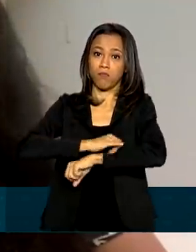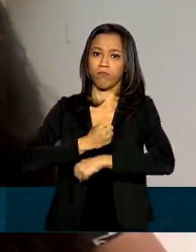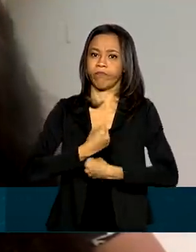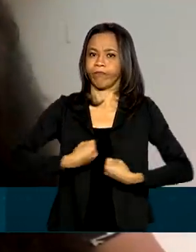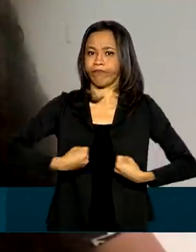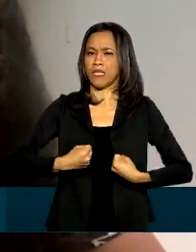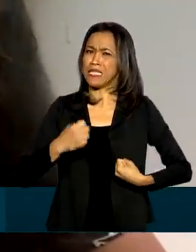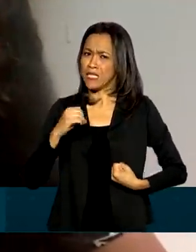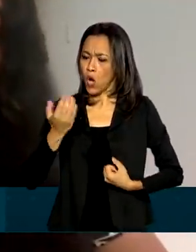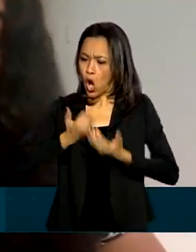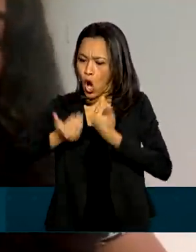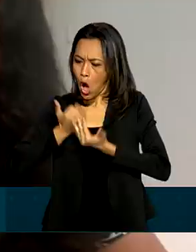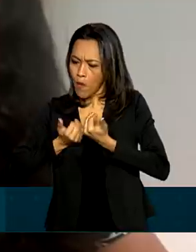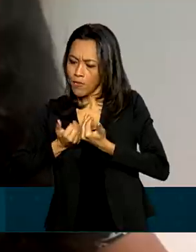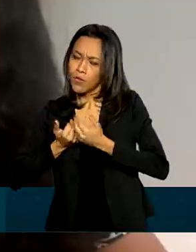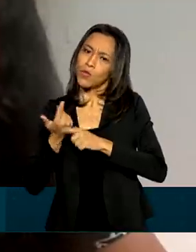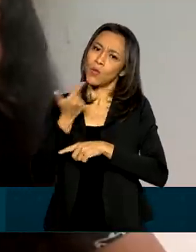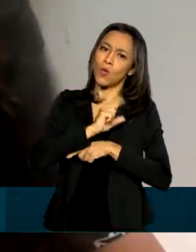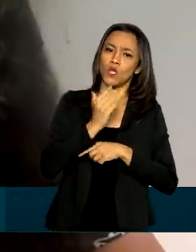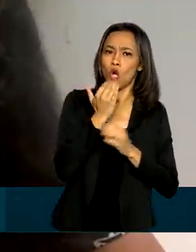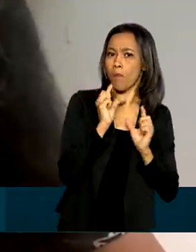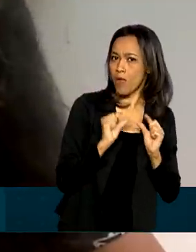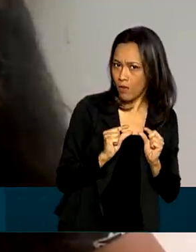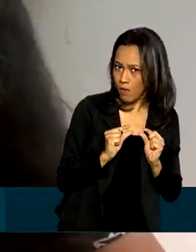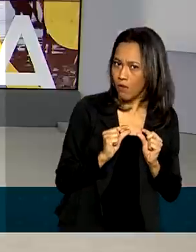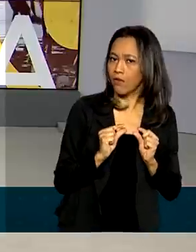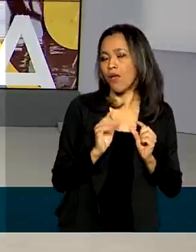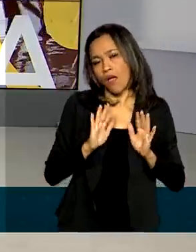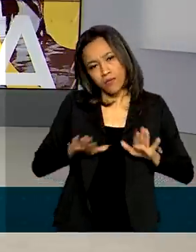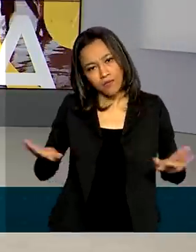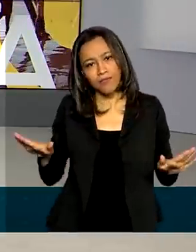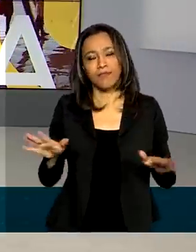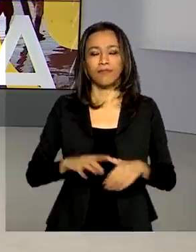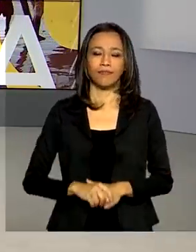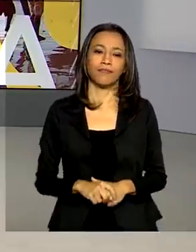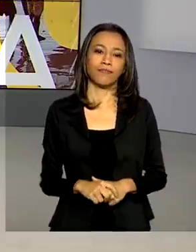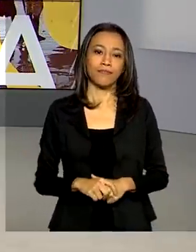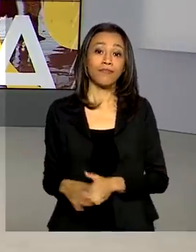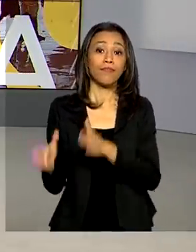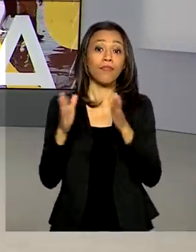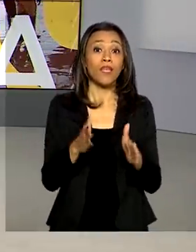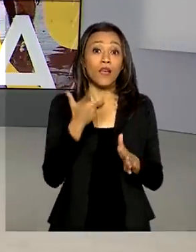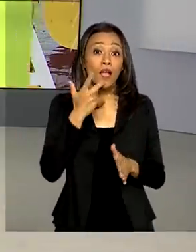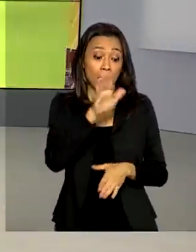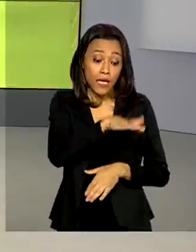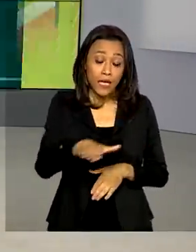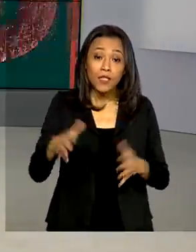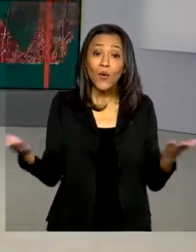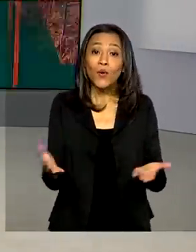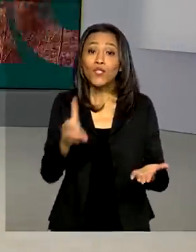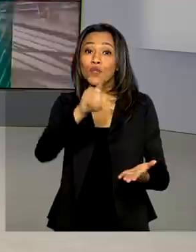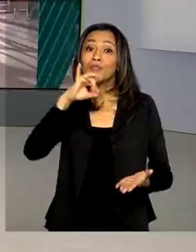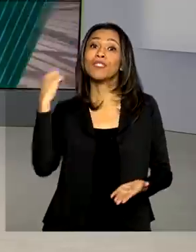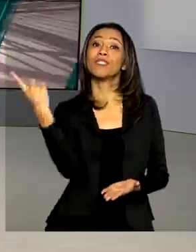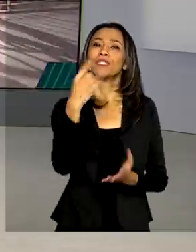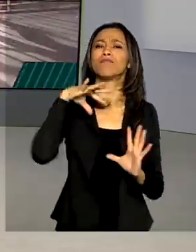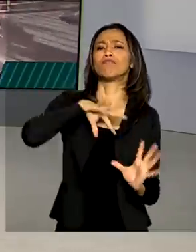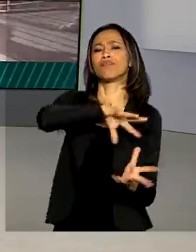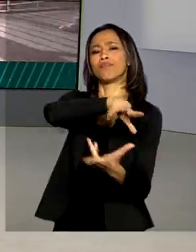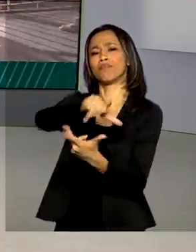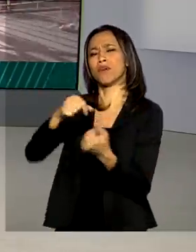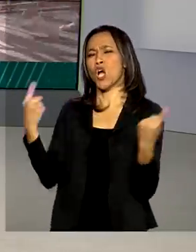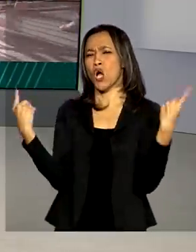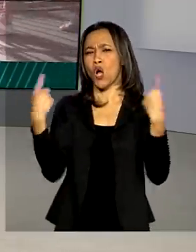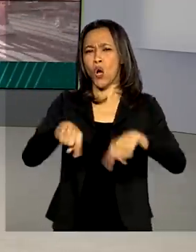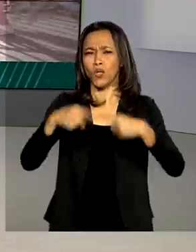um dia eu como mais, no outro eu vou comer menos. E assim vai. E por falar em criança, hoje é dia internacional de combate à